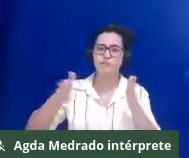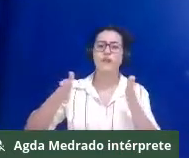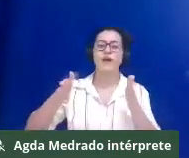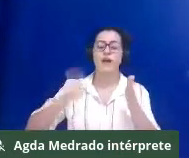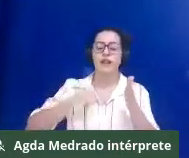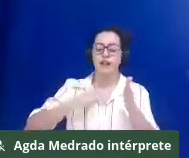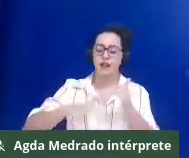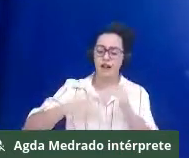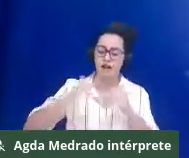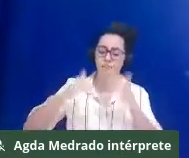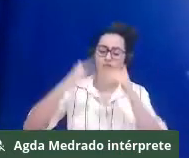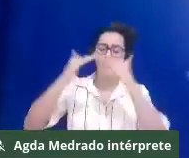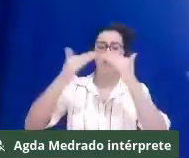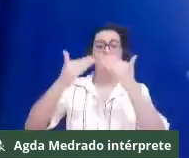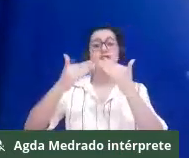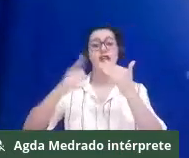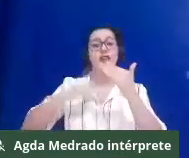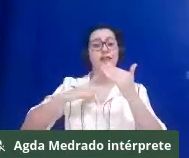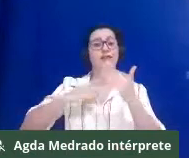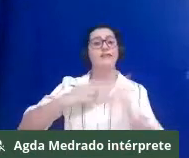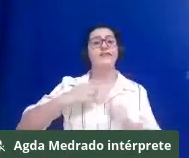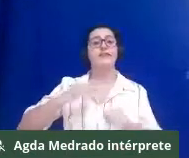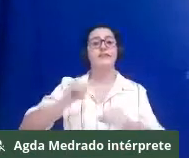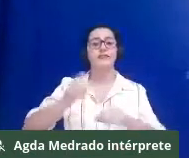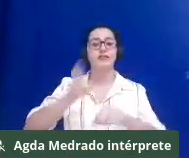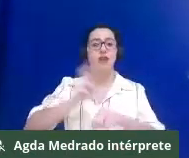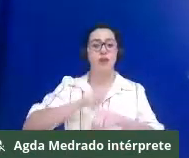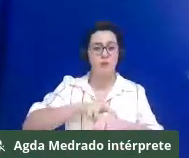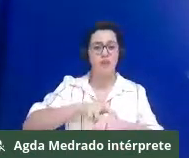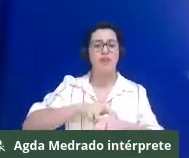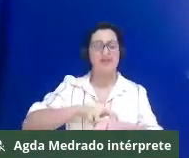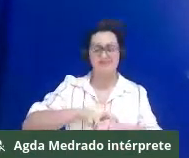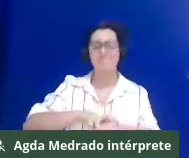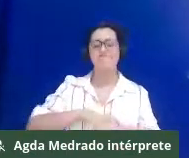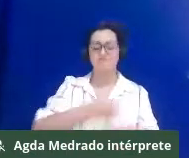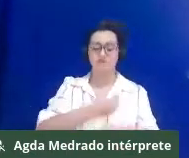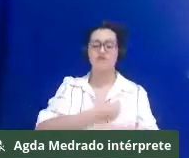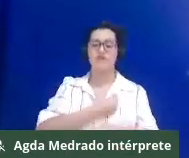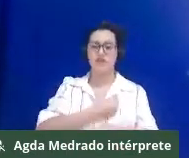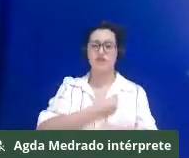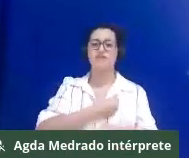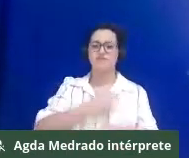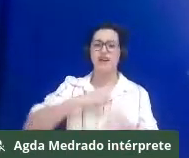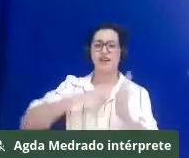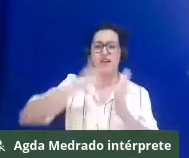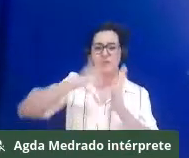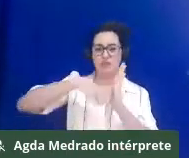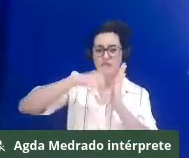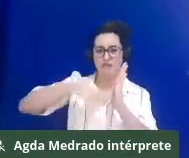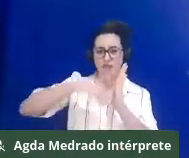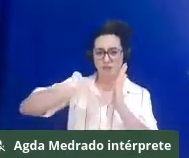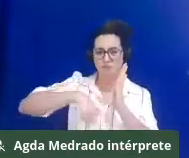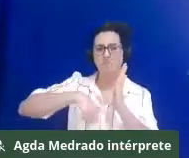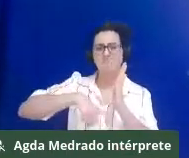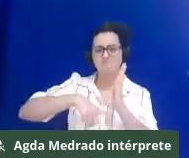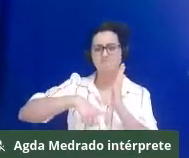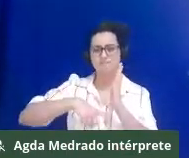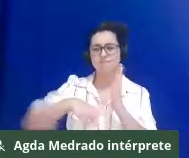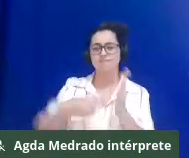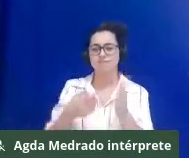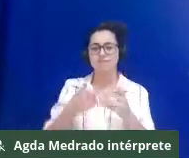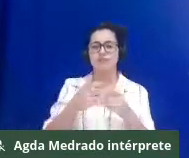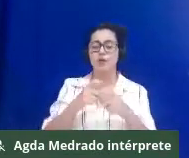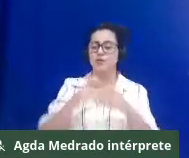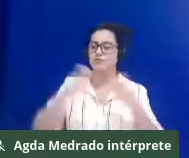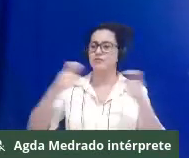vive muito, durante esse período, o avanço da mineração, que também tem sido efetivado no Estado da Bahia através de grandes